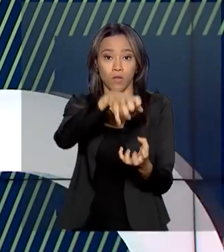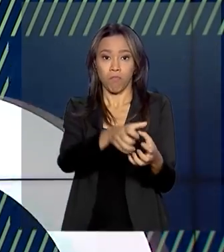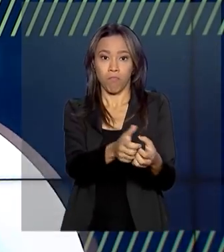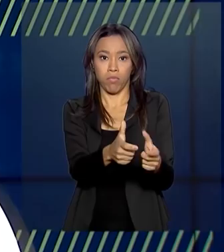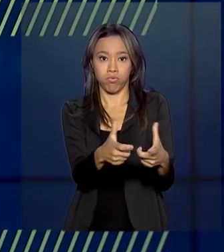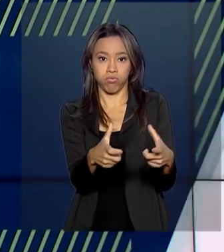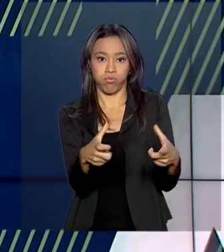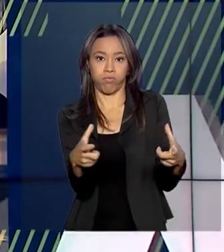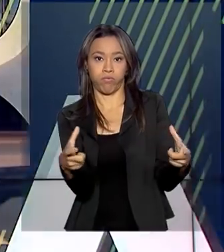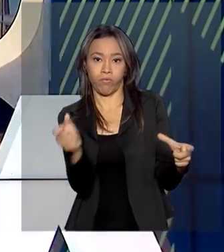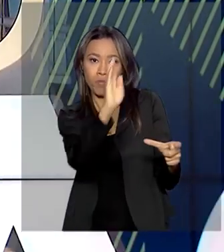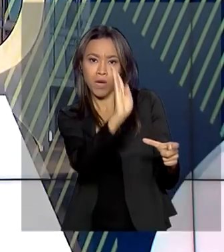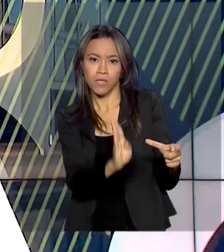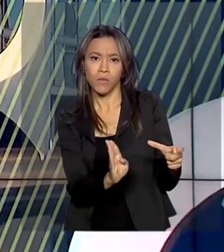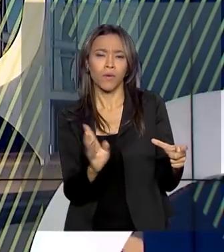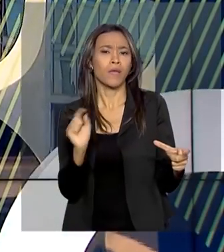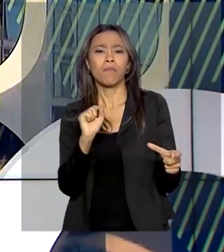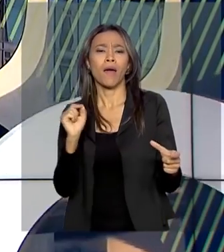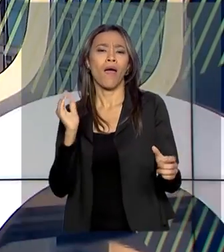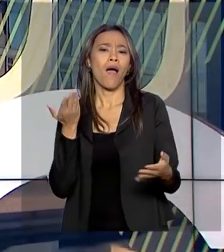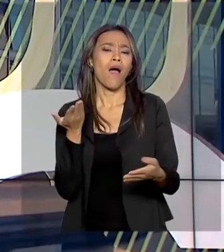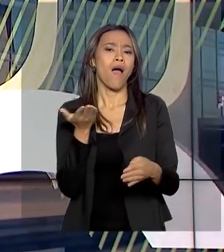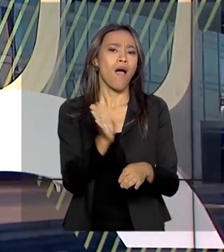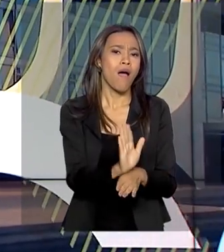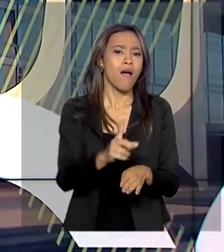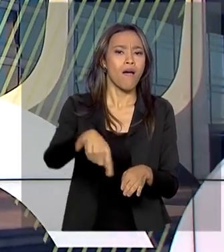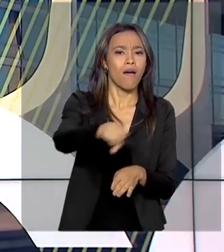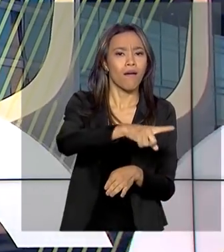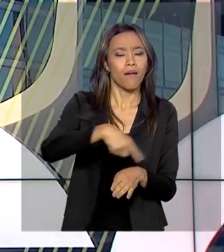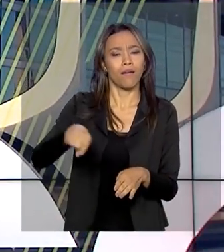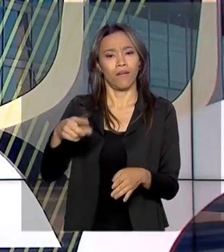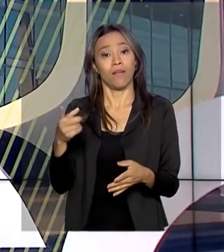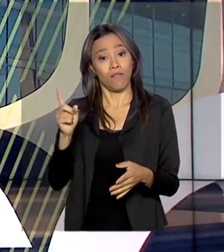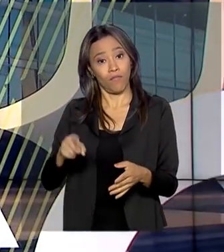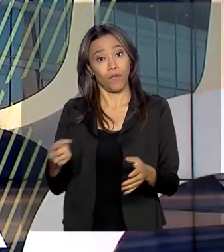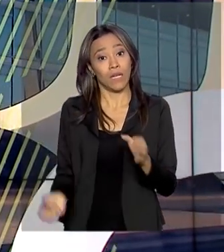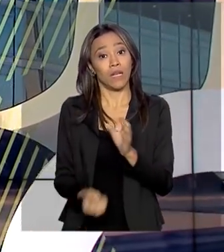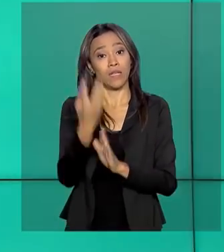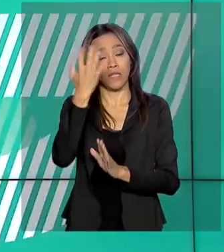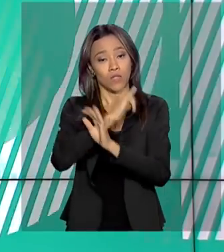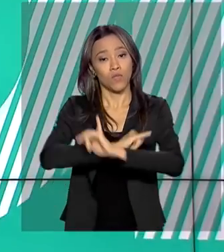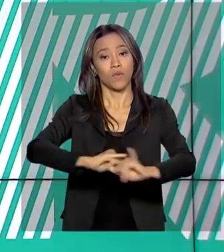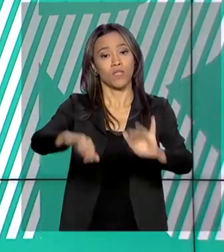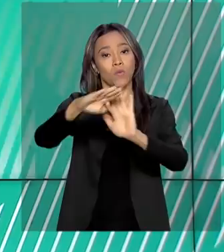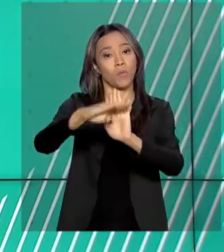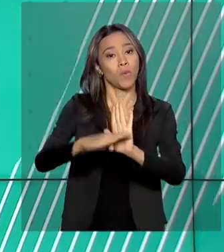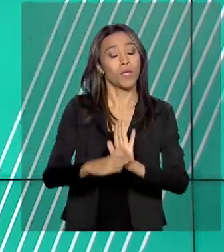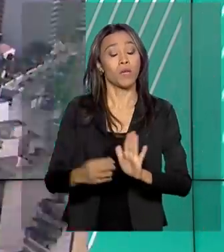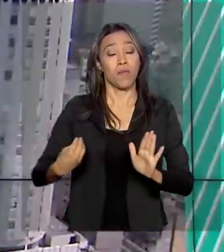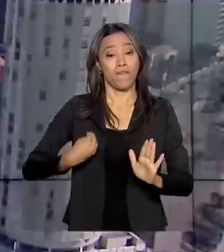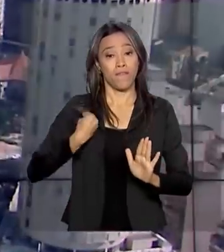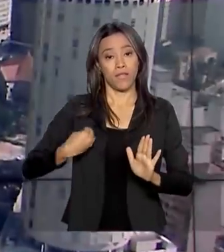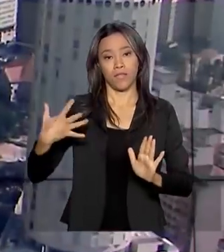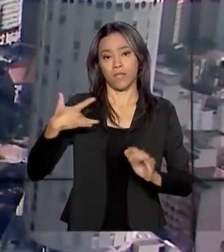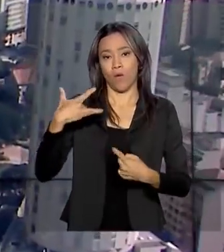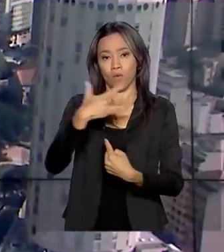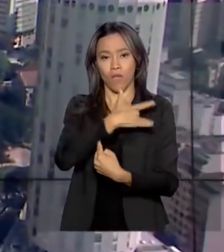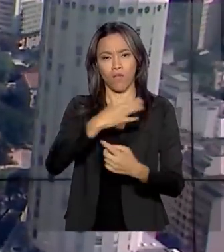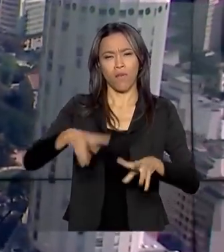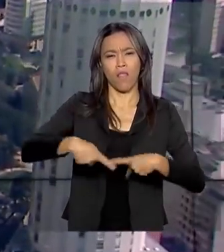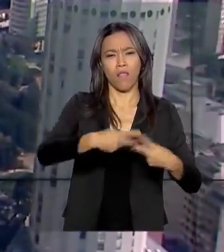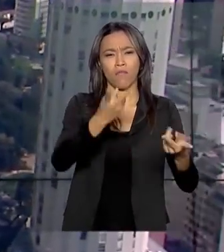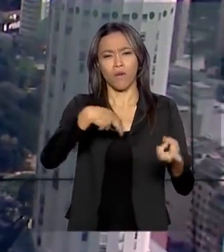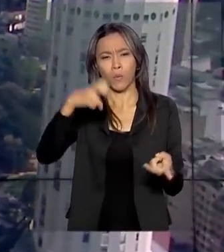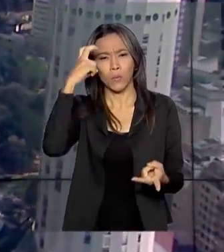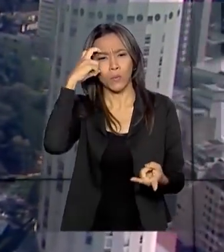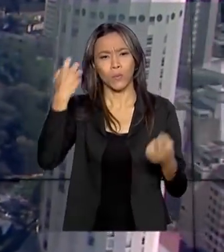e para atender essa população foi lançado o programa Vida Saudável. A meta é levar atividades físicas, culturais e de lazer